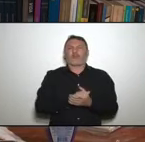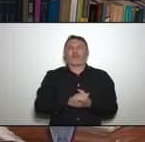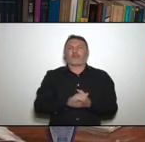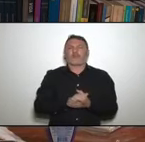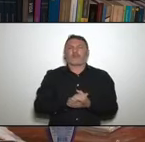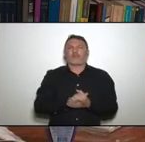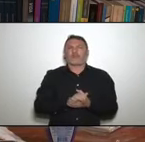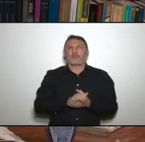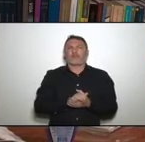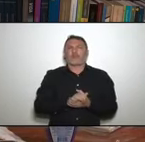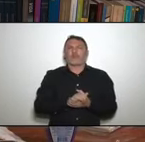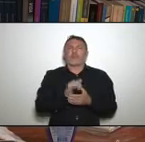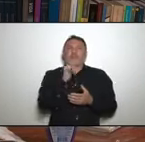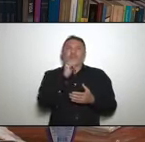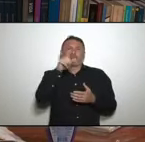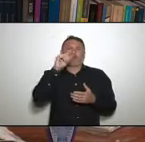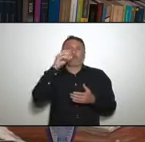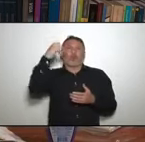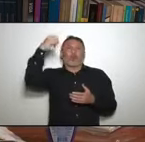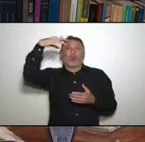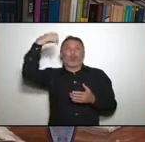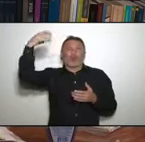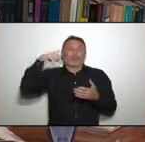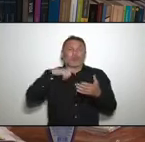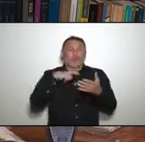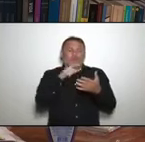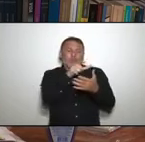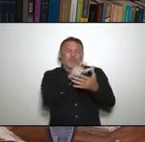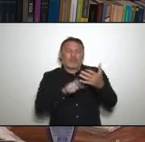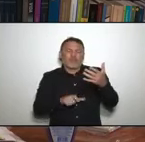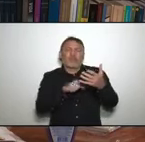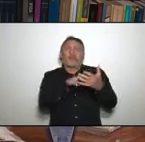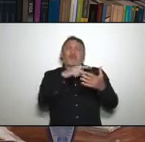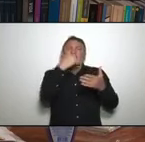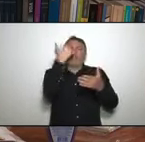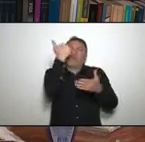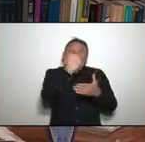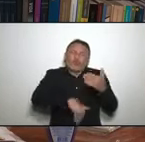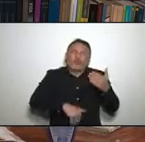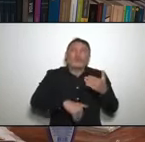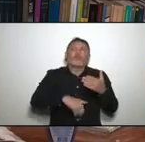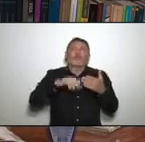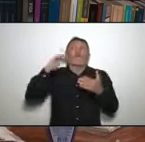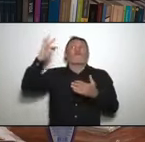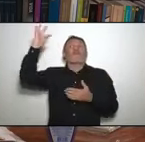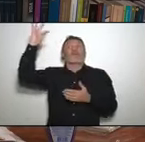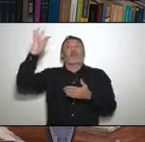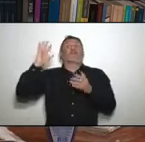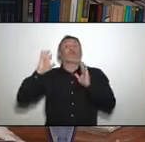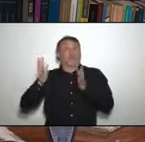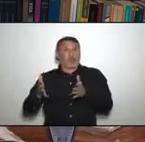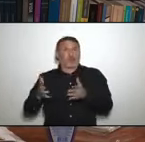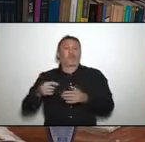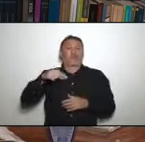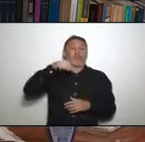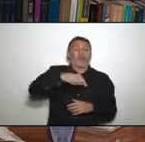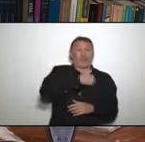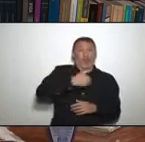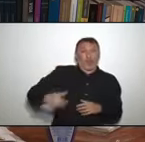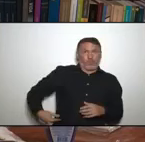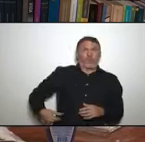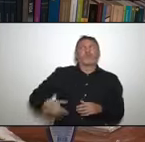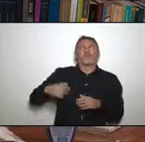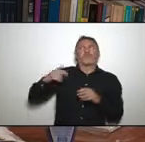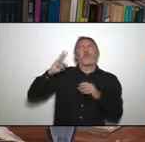da taxa de energia, e nós, junto com isso, nós vamos isentar naturalmente o ICMS, mas dependemos de